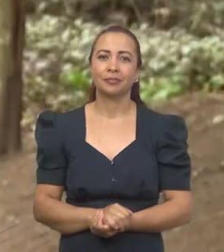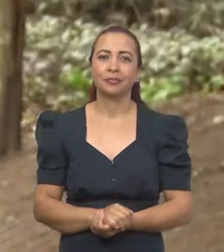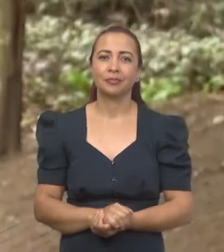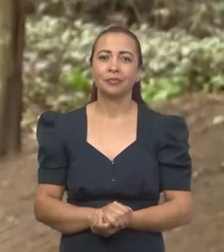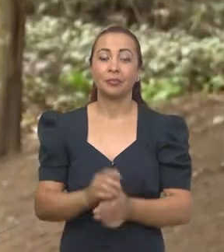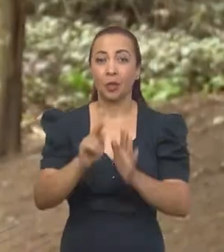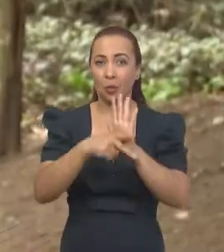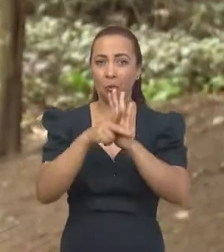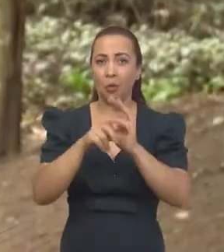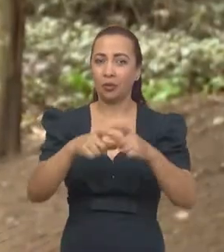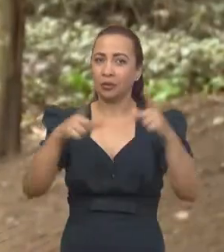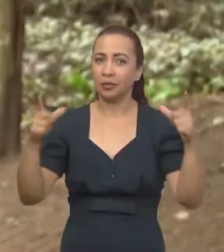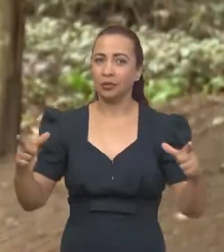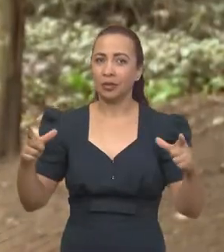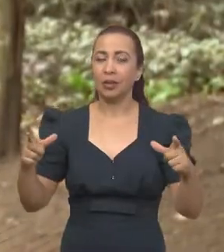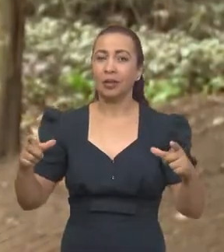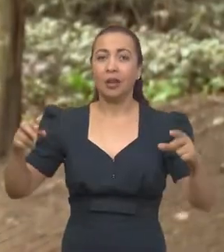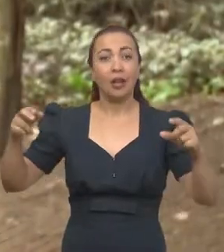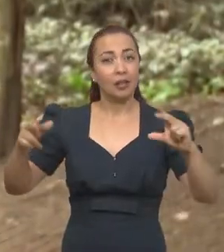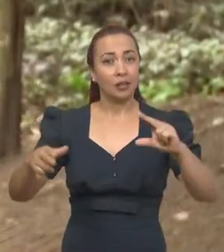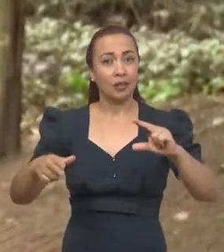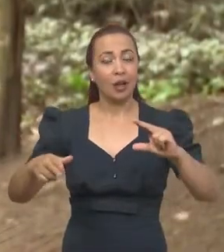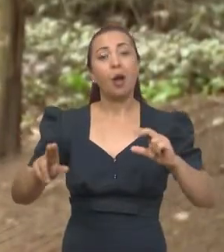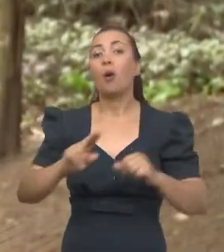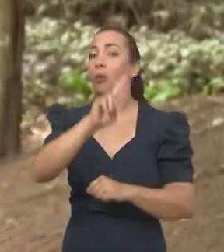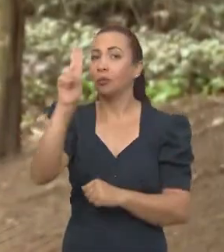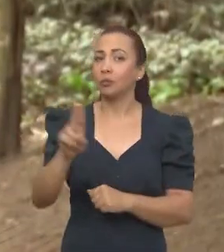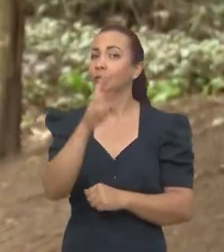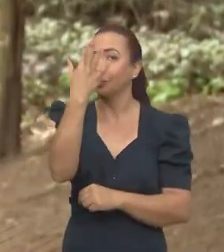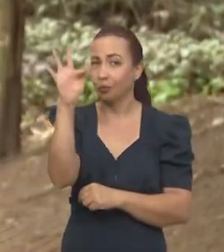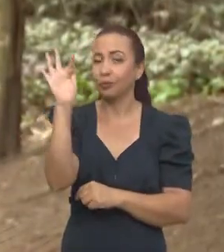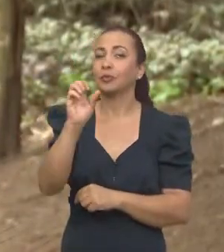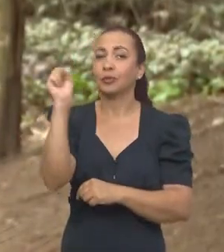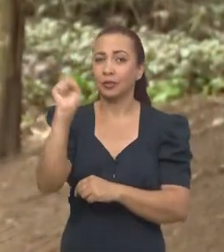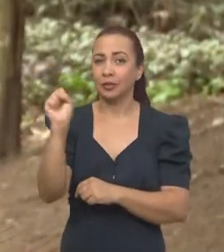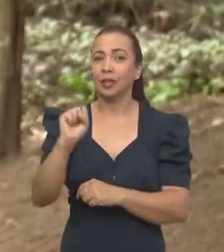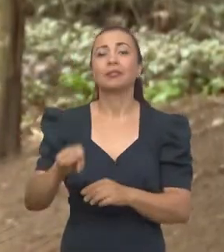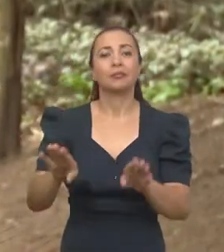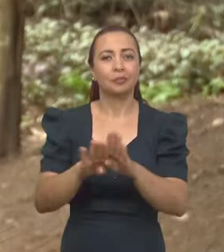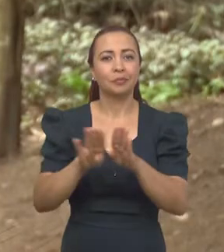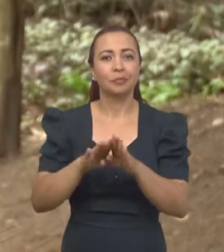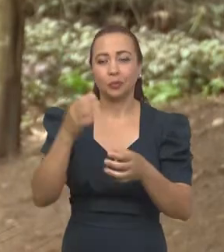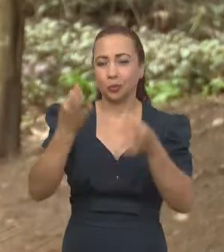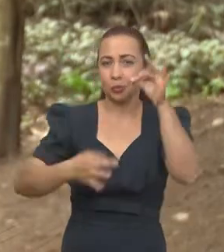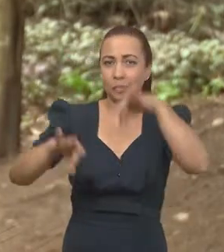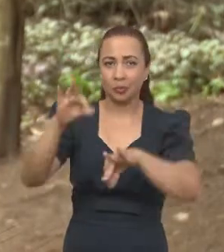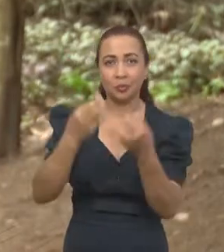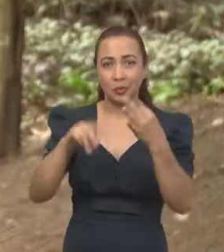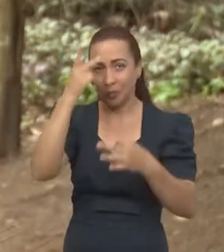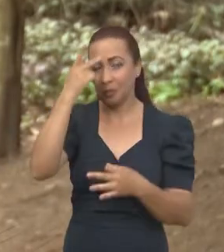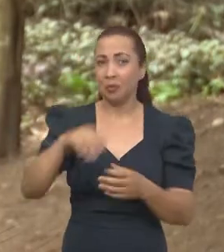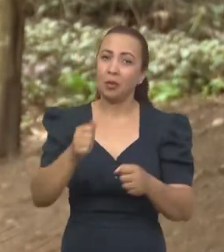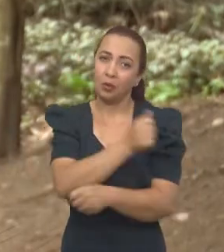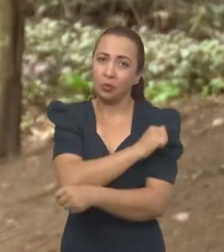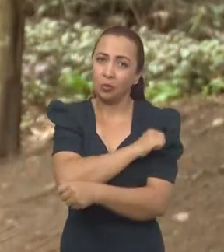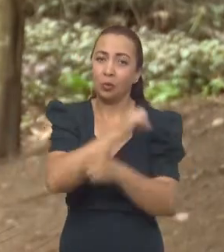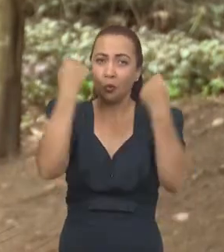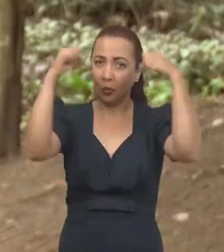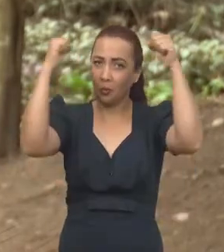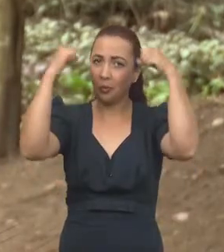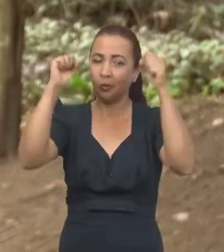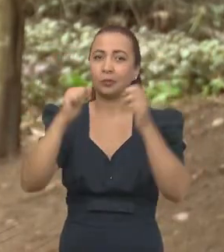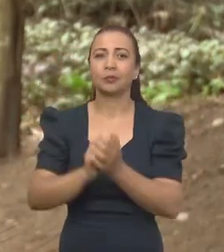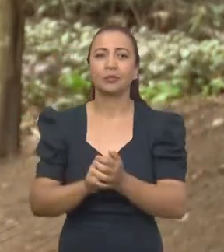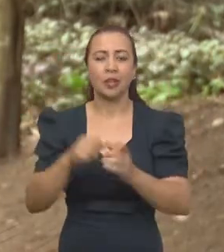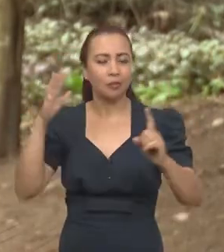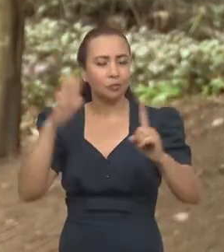Um projeto de extensão da Universidade Federal de Sergipe, além de funcionar como uma espécie de laboratório para os estudantes de educação